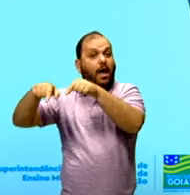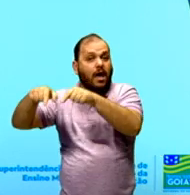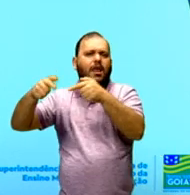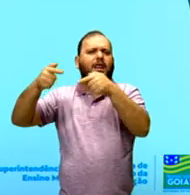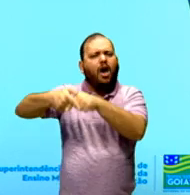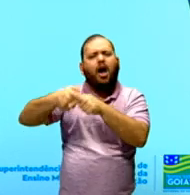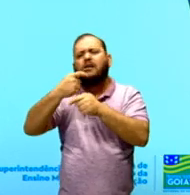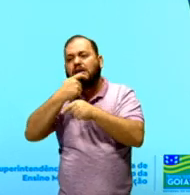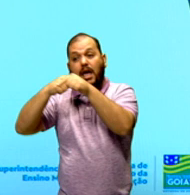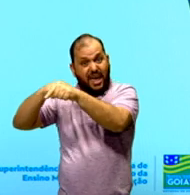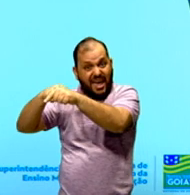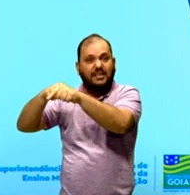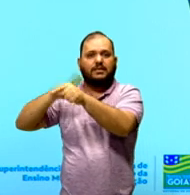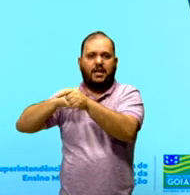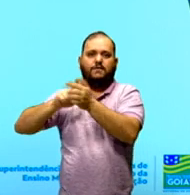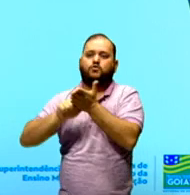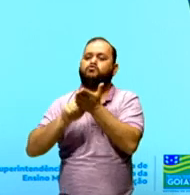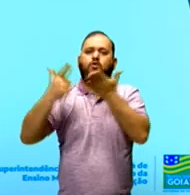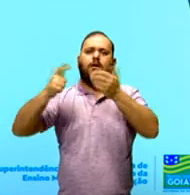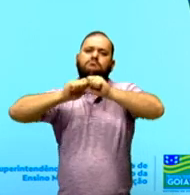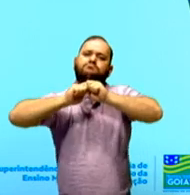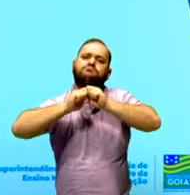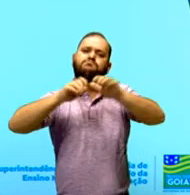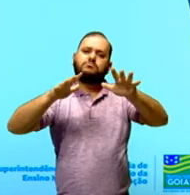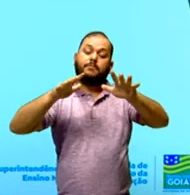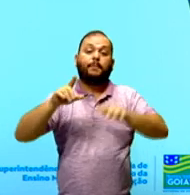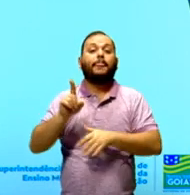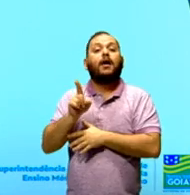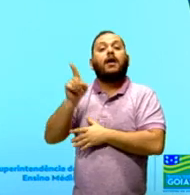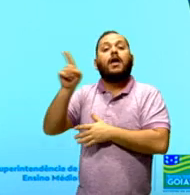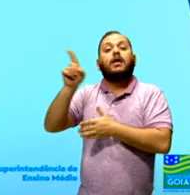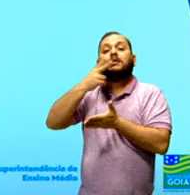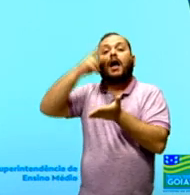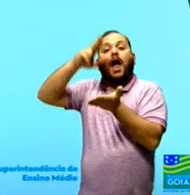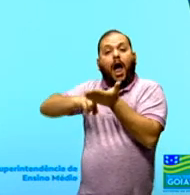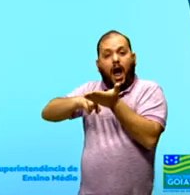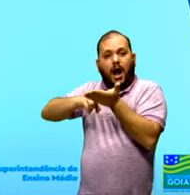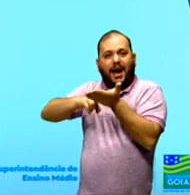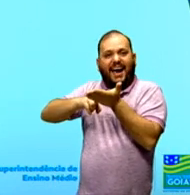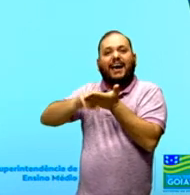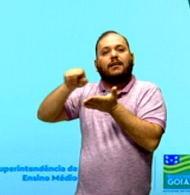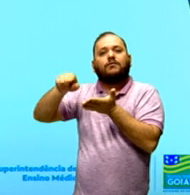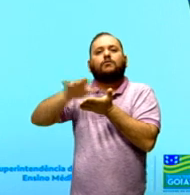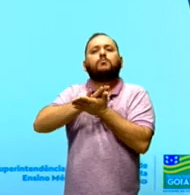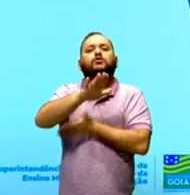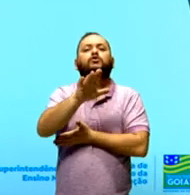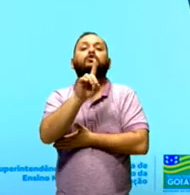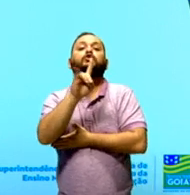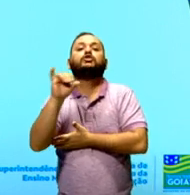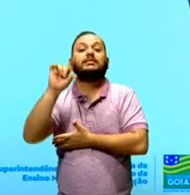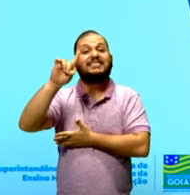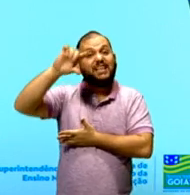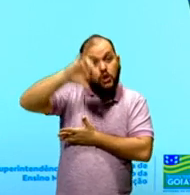jornal. Você vai ver aqui que a carta foi publicada no dia 19 de maio. Este é o título